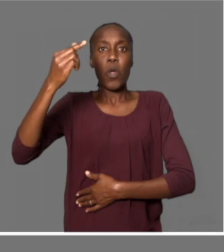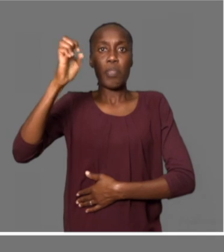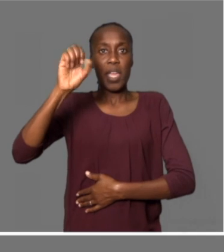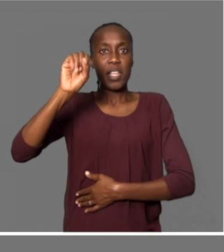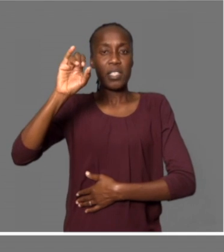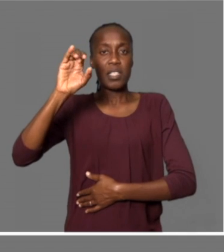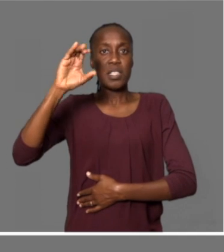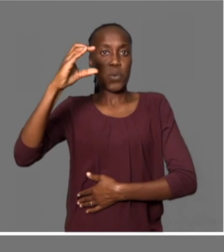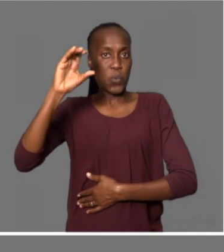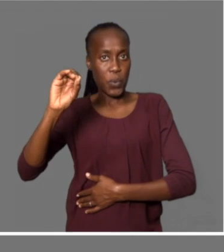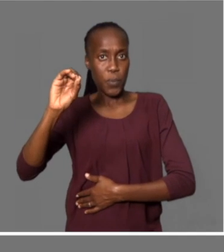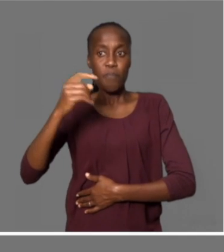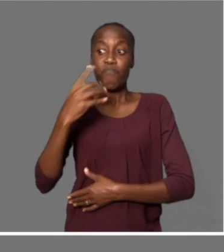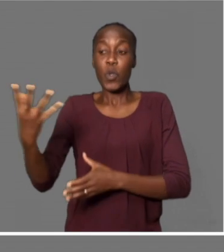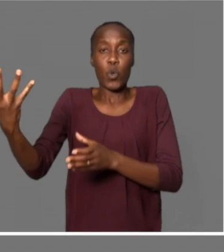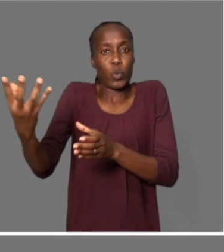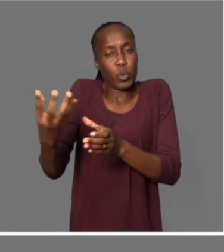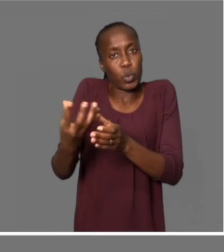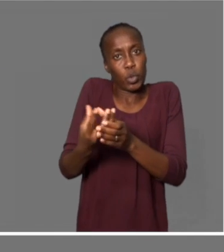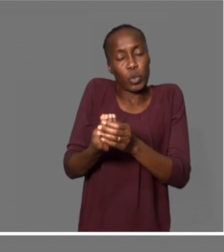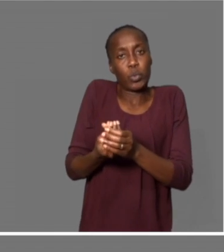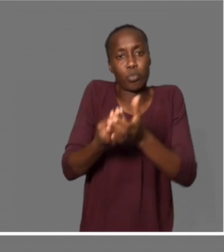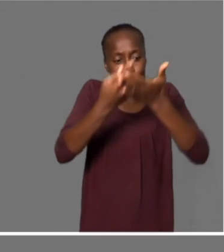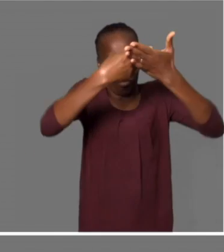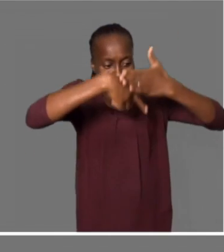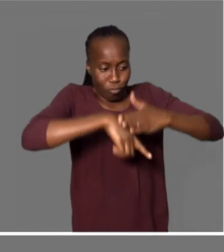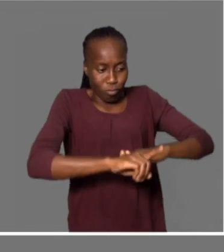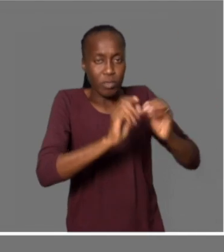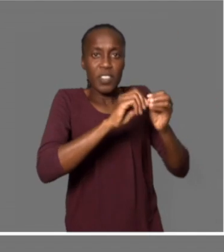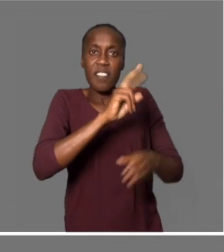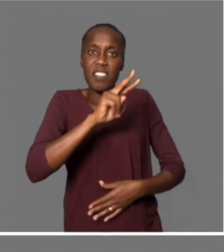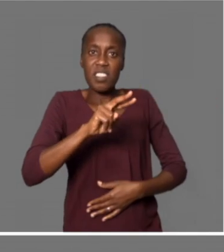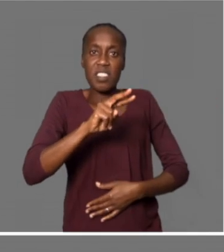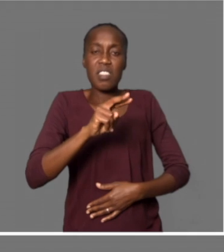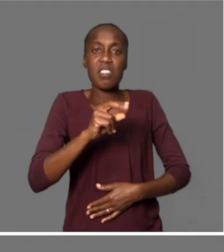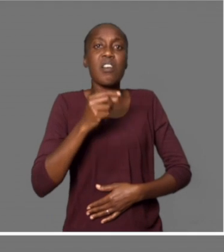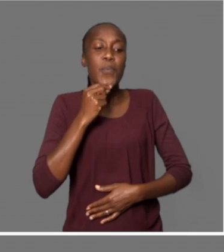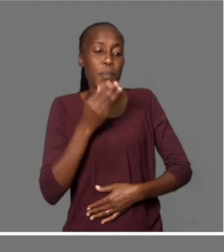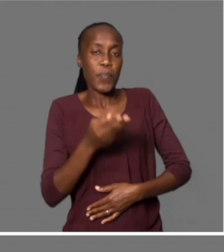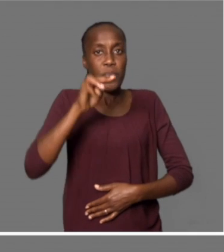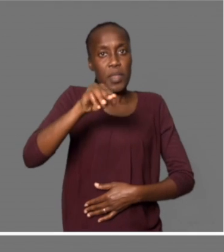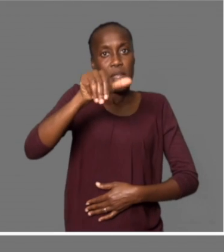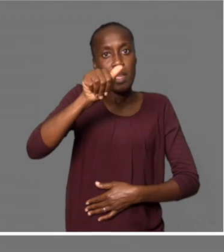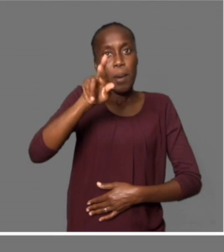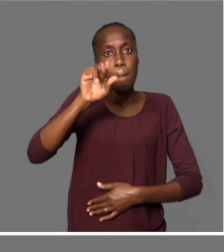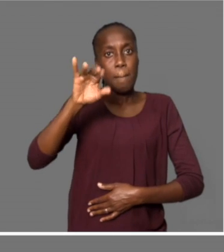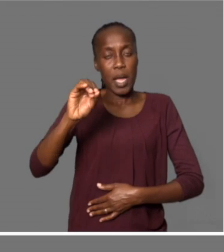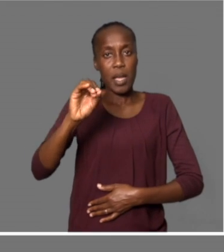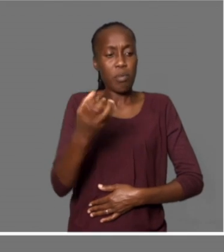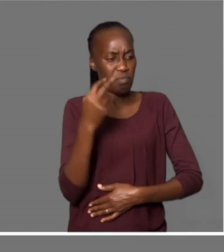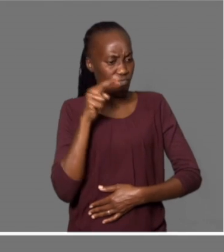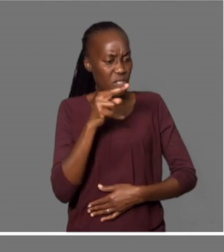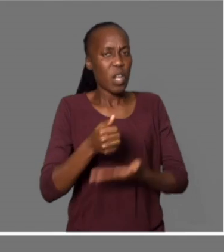juntos, portanto, viemos fazer visita ao Mário e ver o que é que podíamos fazer para lhe ajudar. Cristóvão Mário,